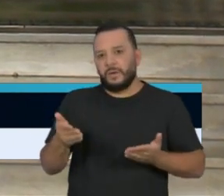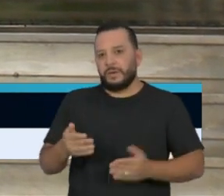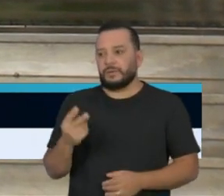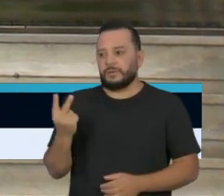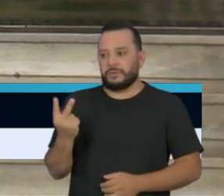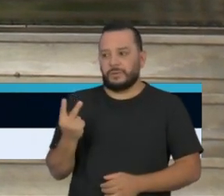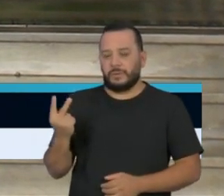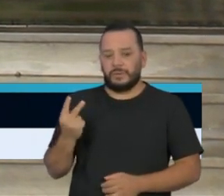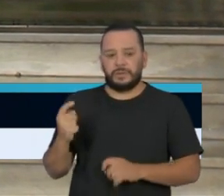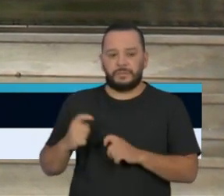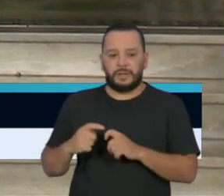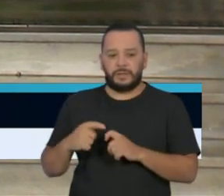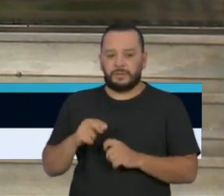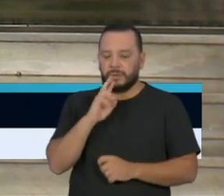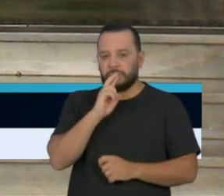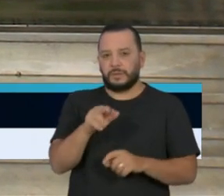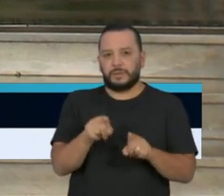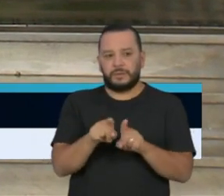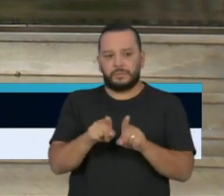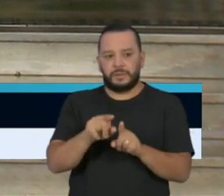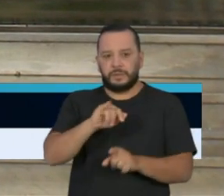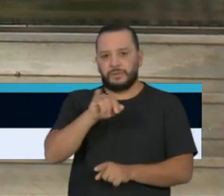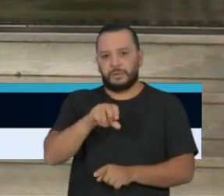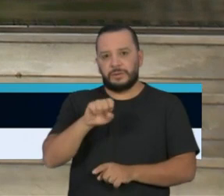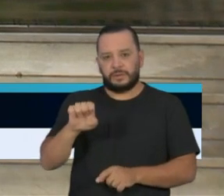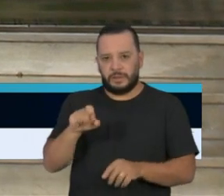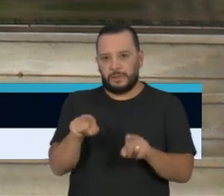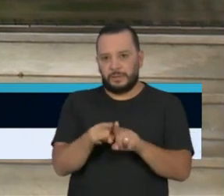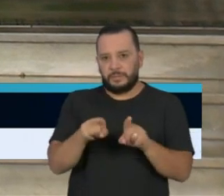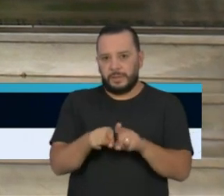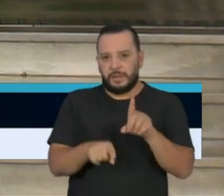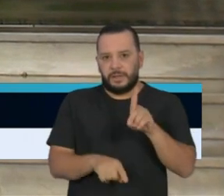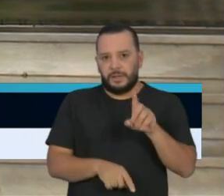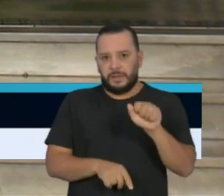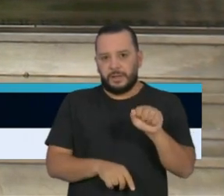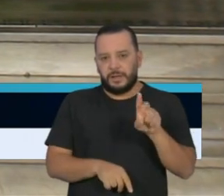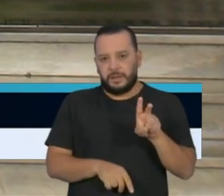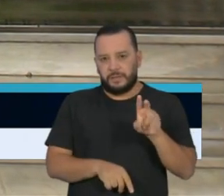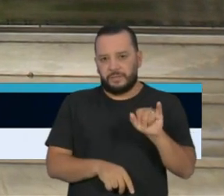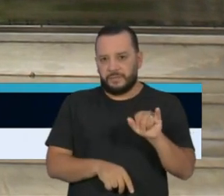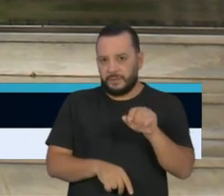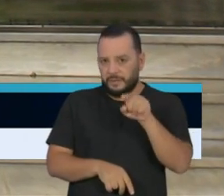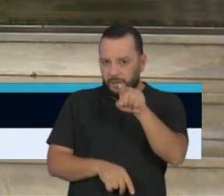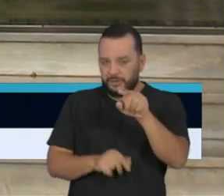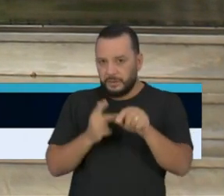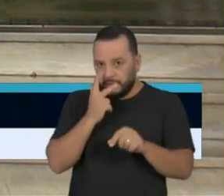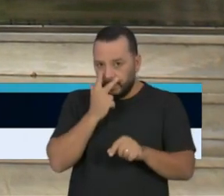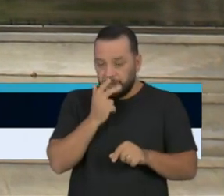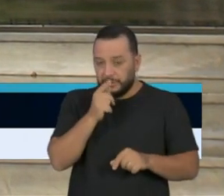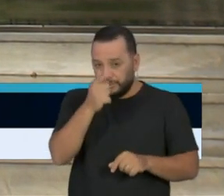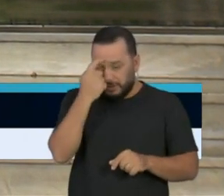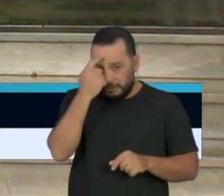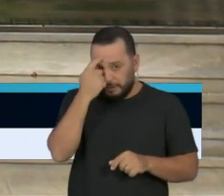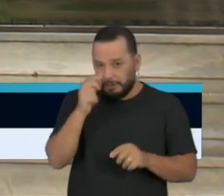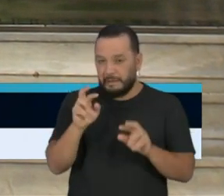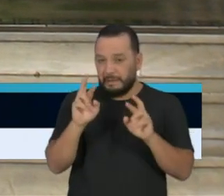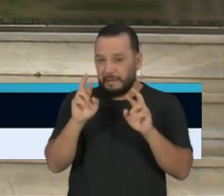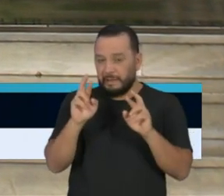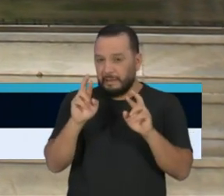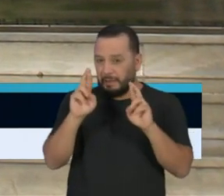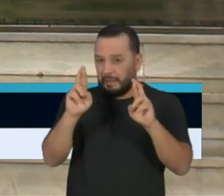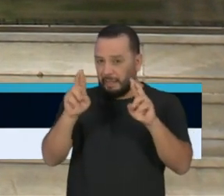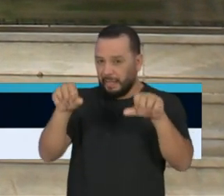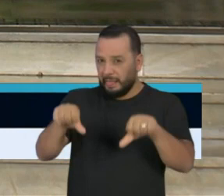médicos, o doutor Zenrique Guerra e o doutor David Wippe. Mas acho que você está um pouquinho pessimista. A taxa de